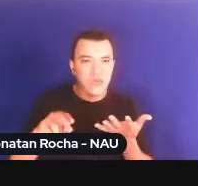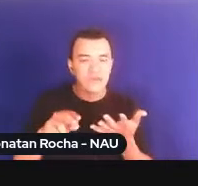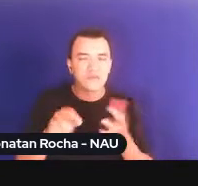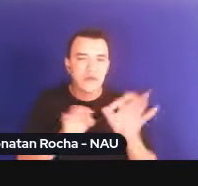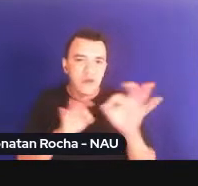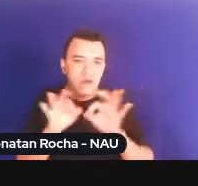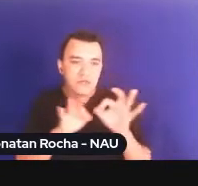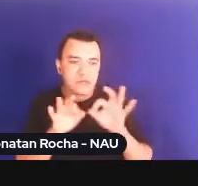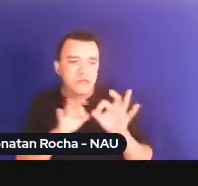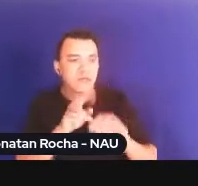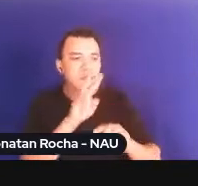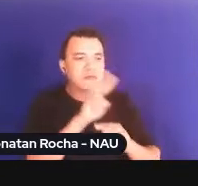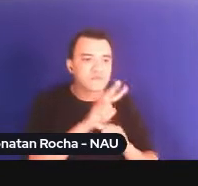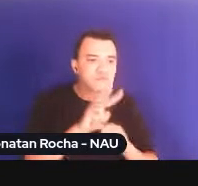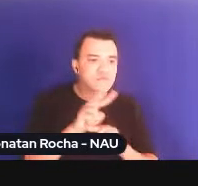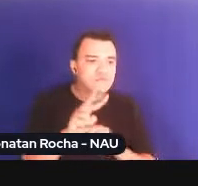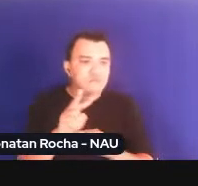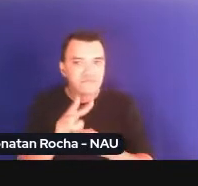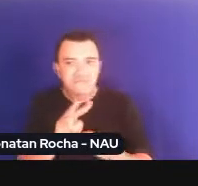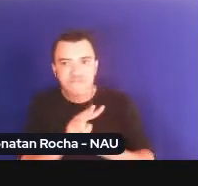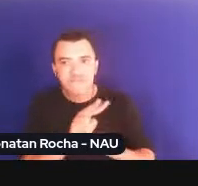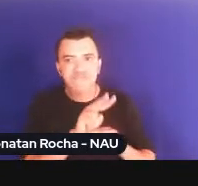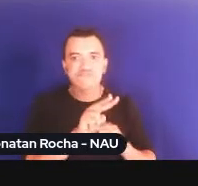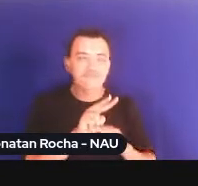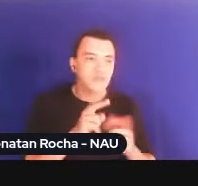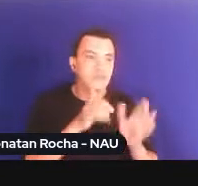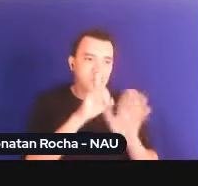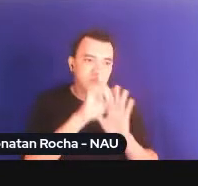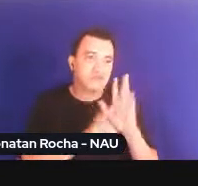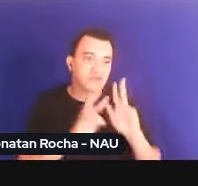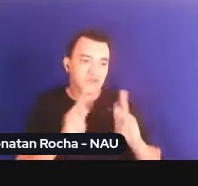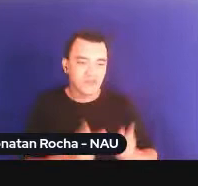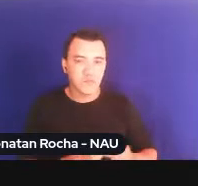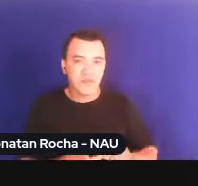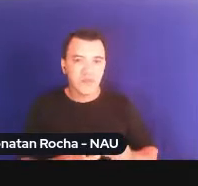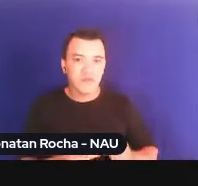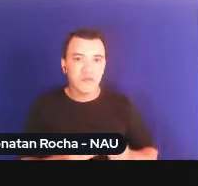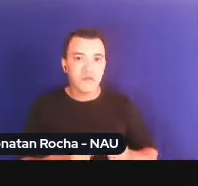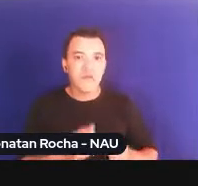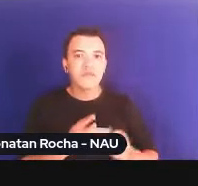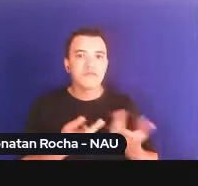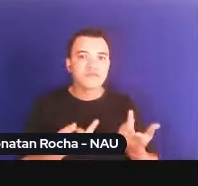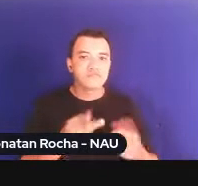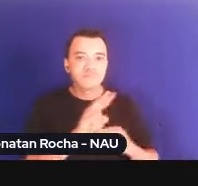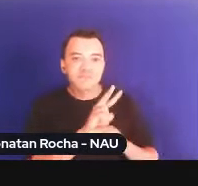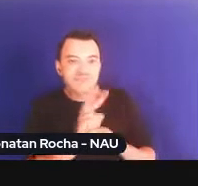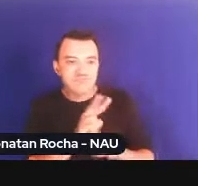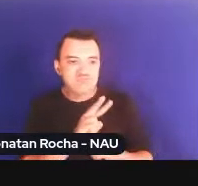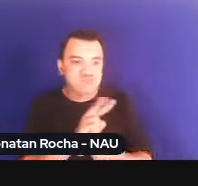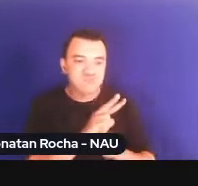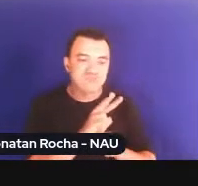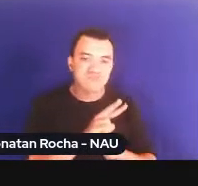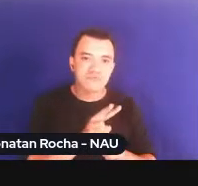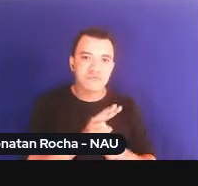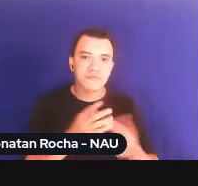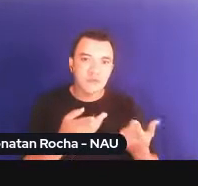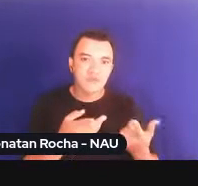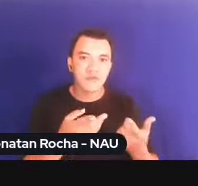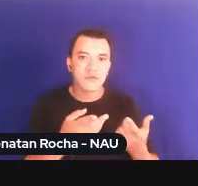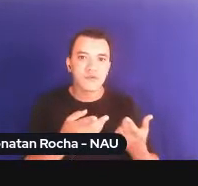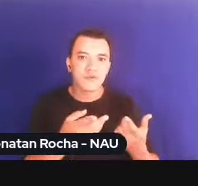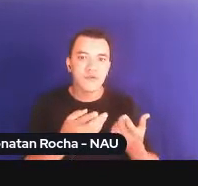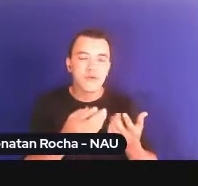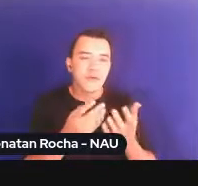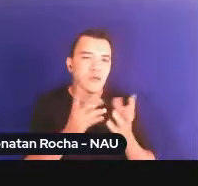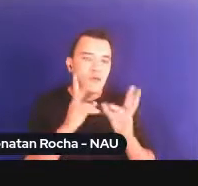para o âmbito do sistema global e esses mecanismos de monitoramento ali apregoados serviram de embriões